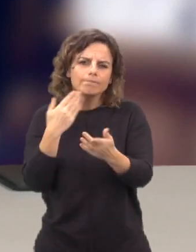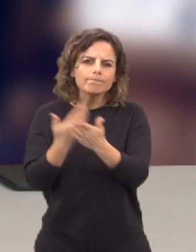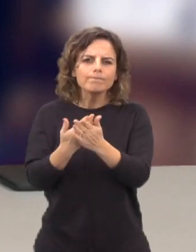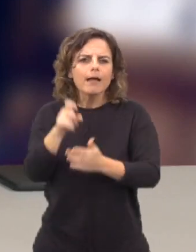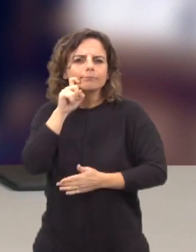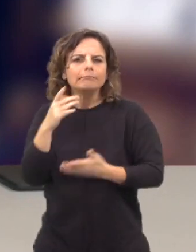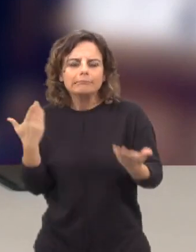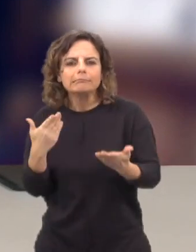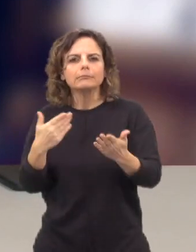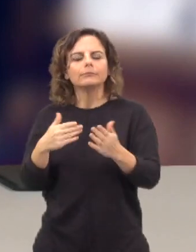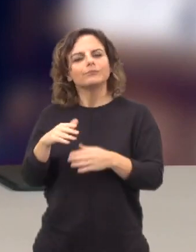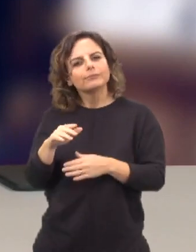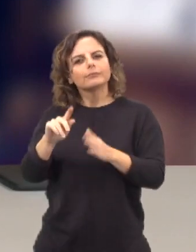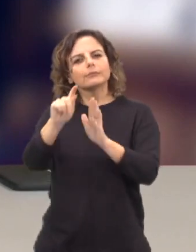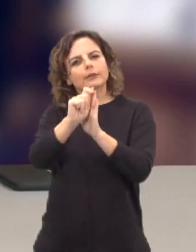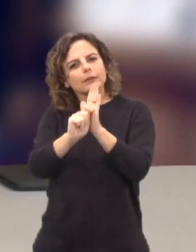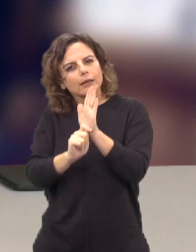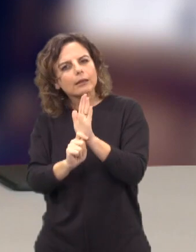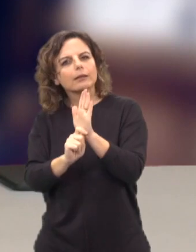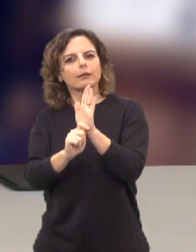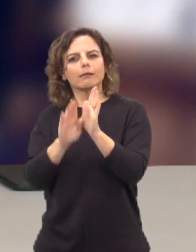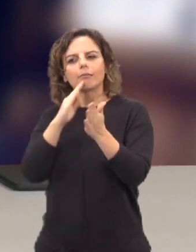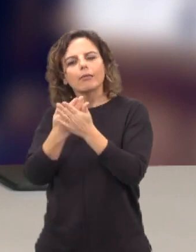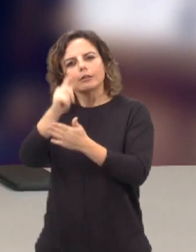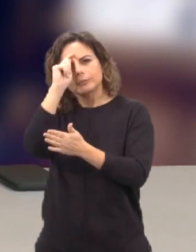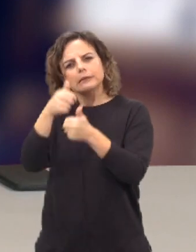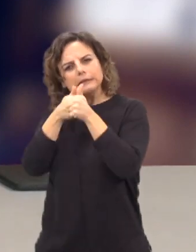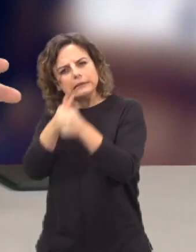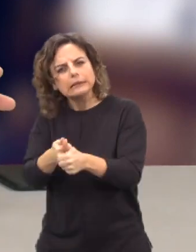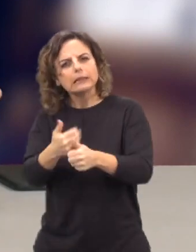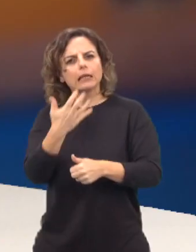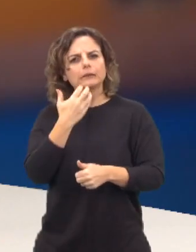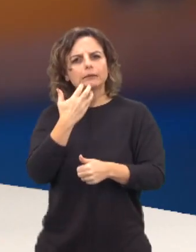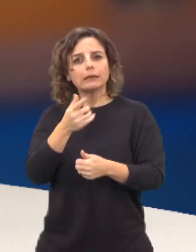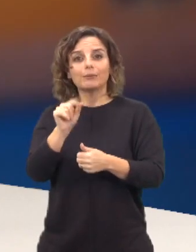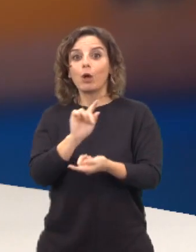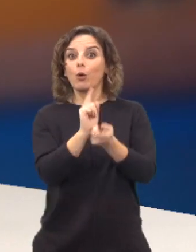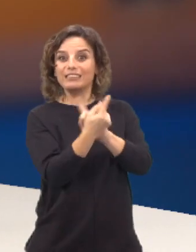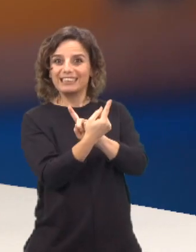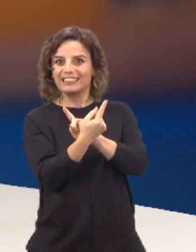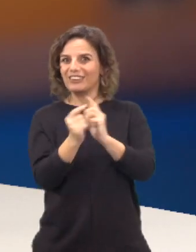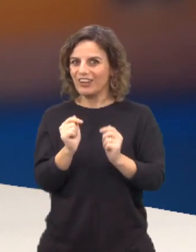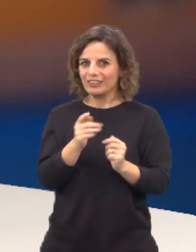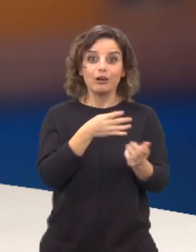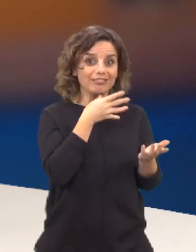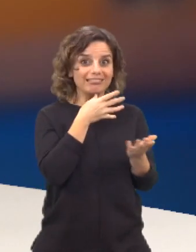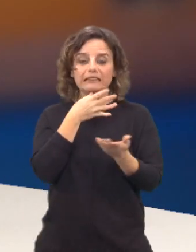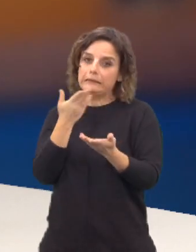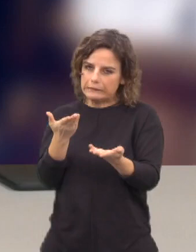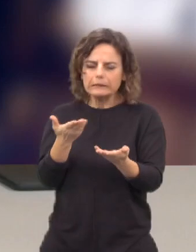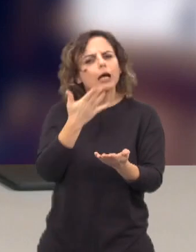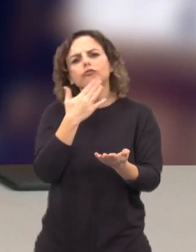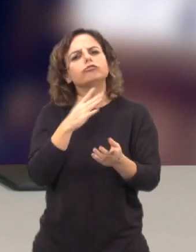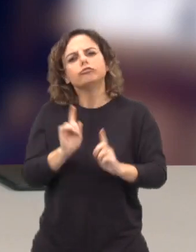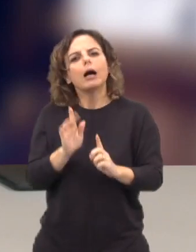o respeito de regras deontológicas e o respeito do rigor, do contraditório, que ouvimos aqui falar. Exatamente, Que não é suficiente.